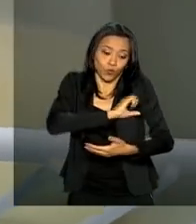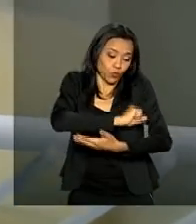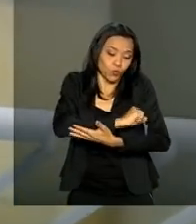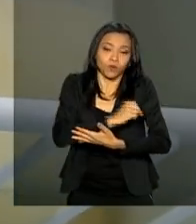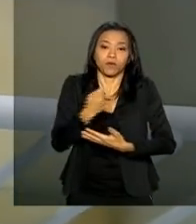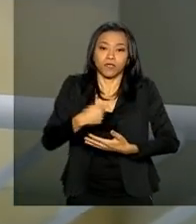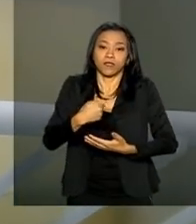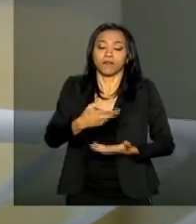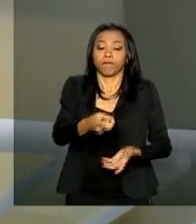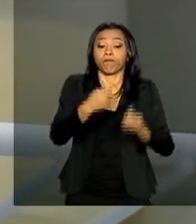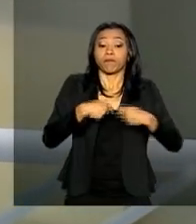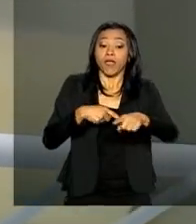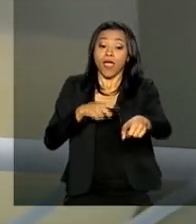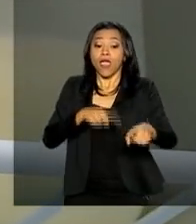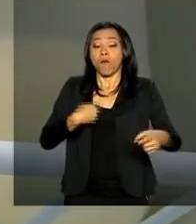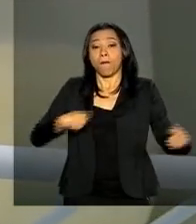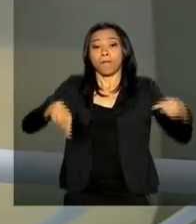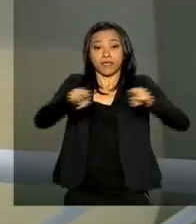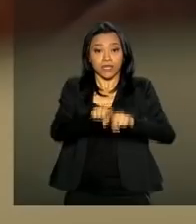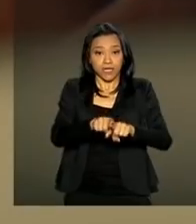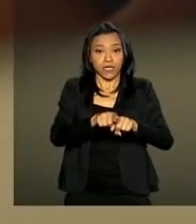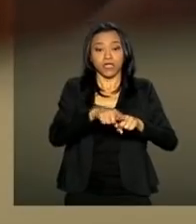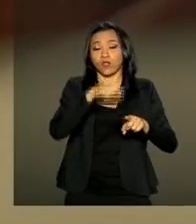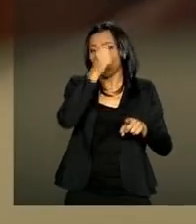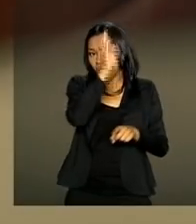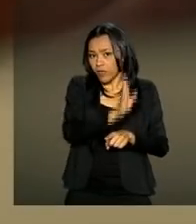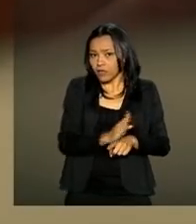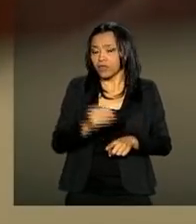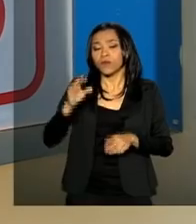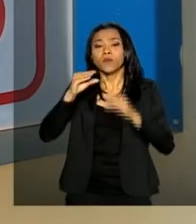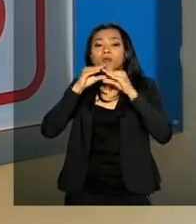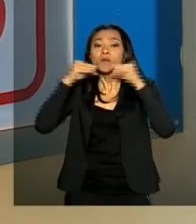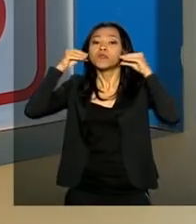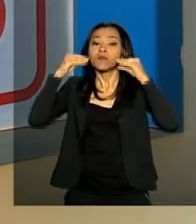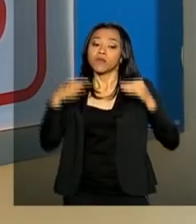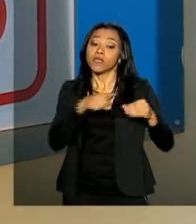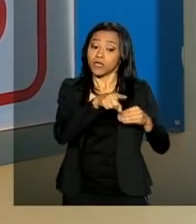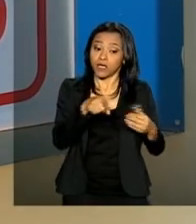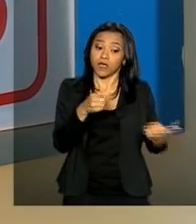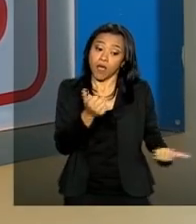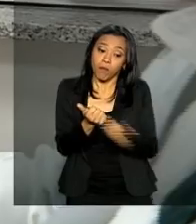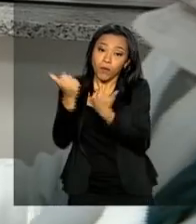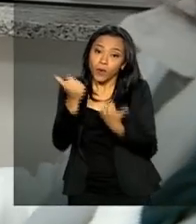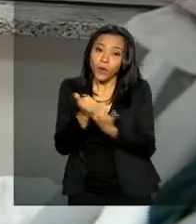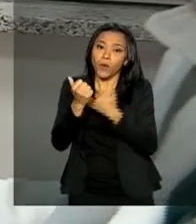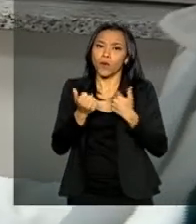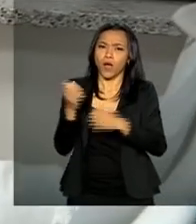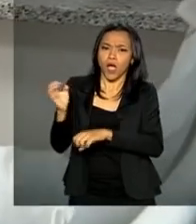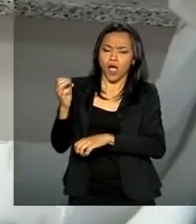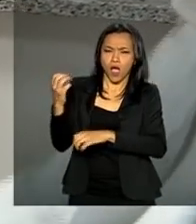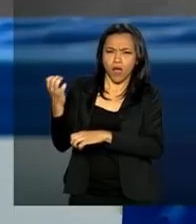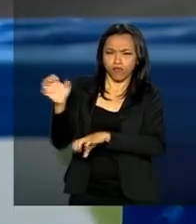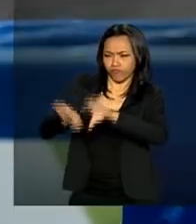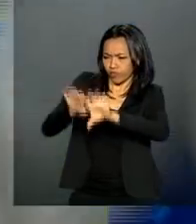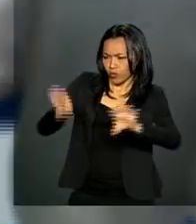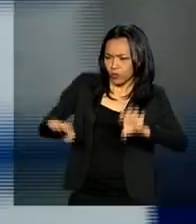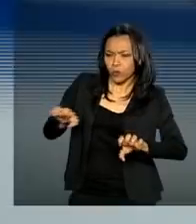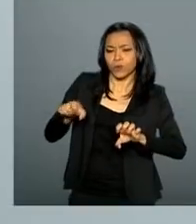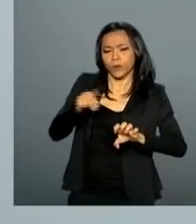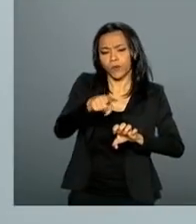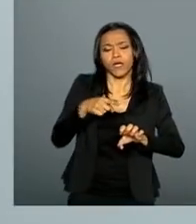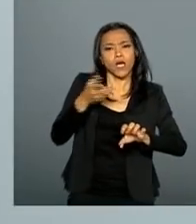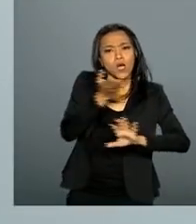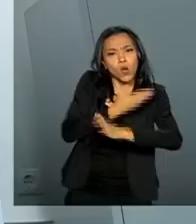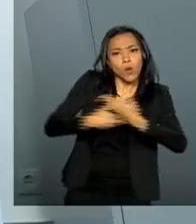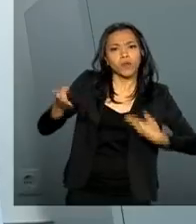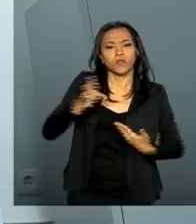é resultado de uma parceria de cooperação de Moçambique com o Brasil, que apoiou a construção, equipou o local, compartilhou